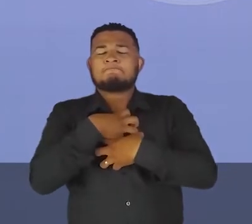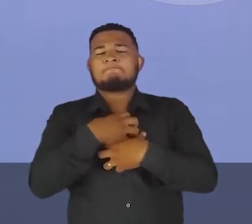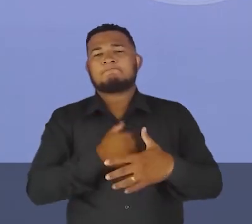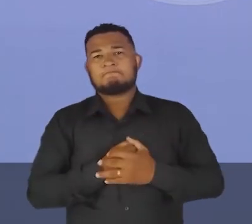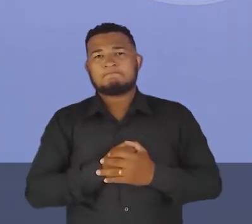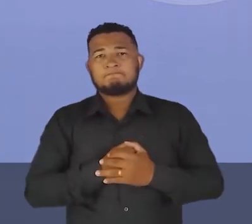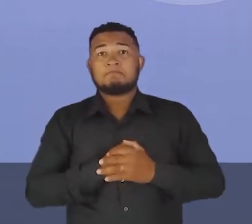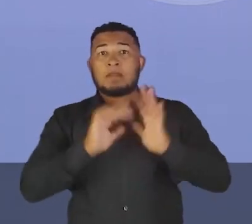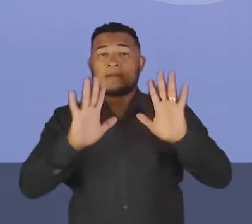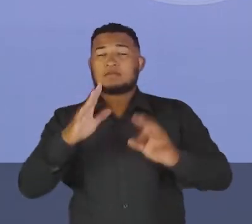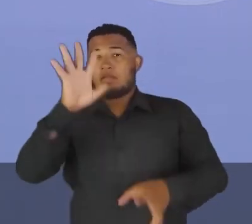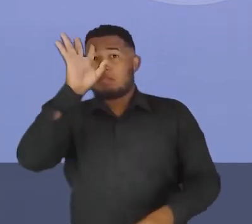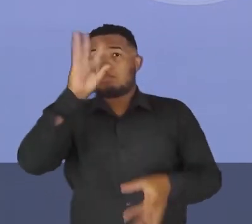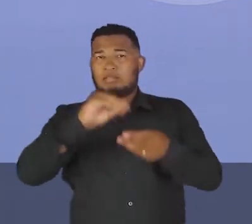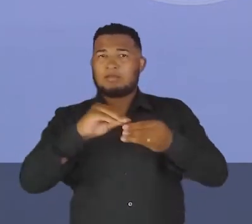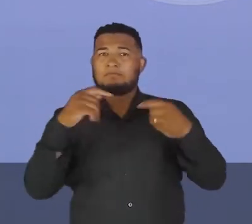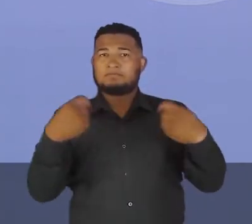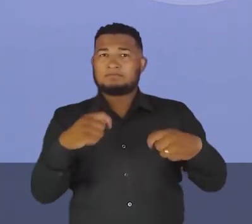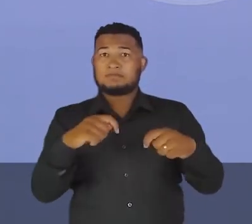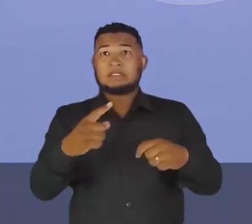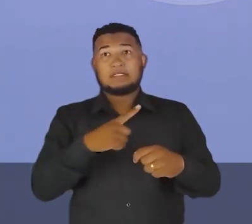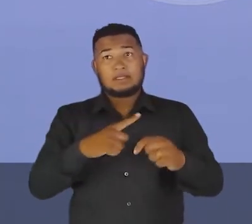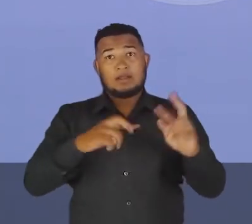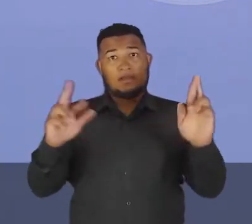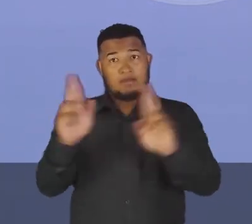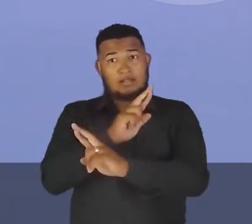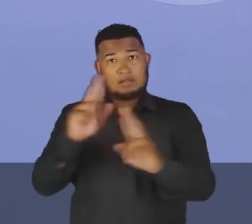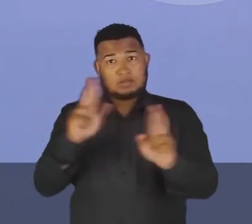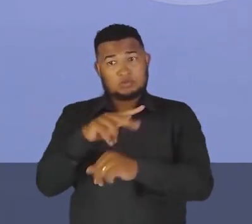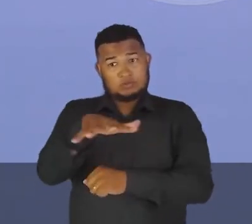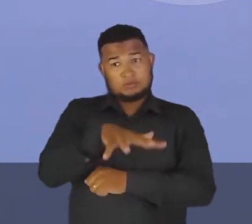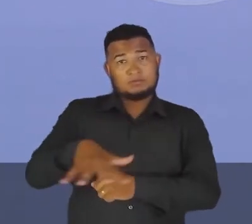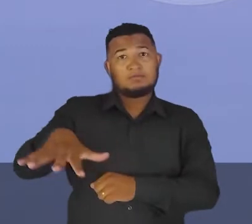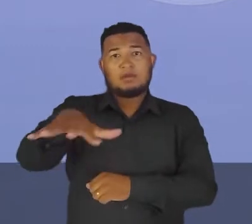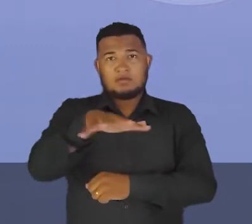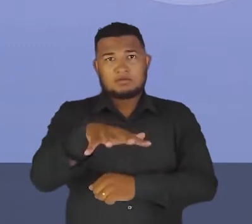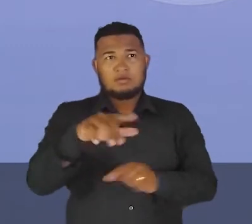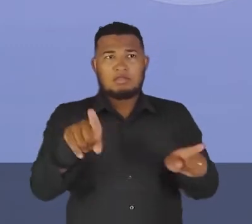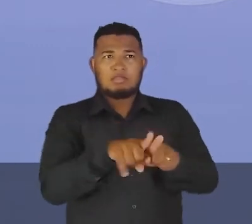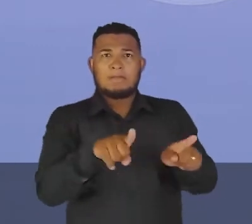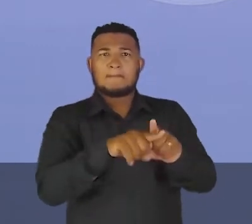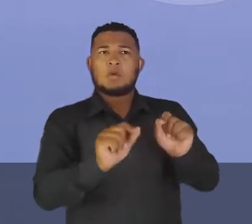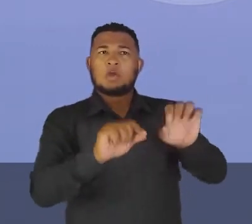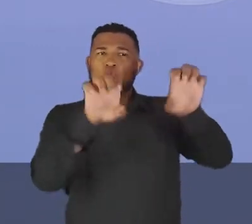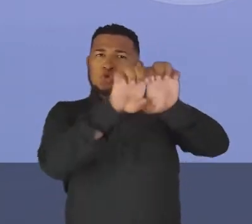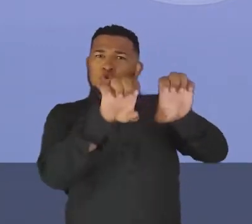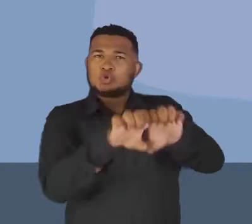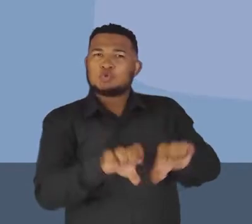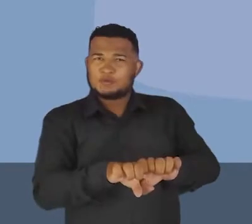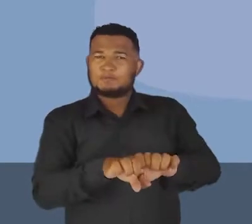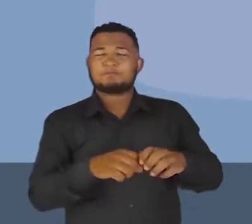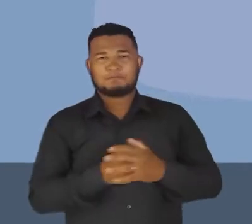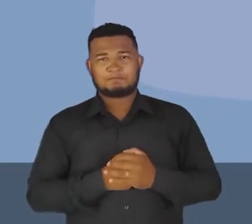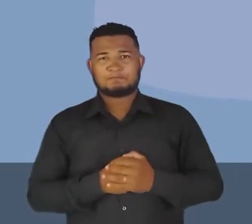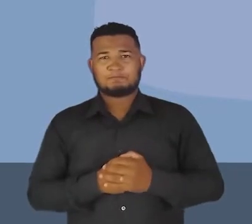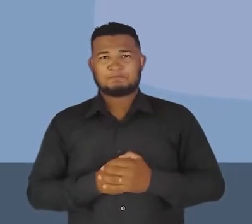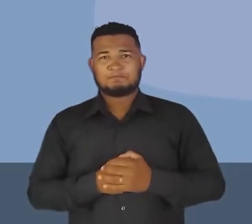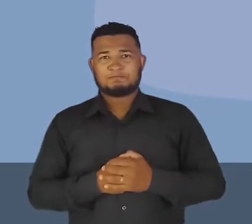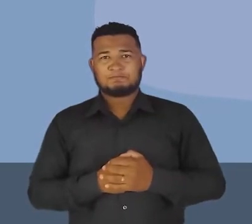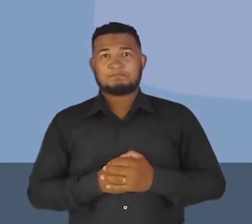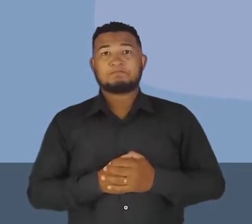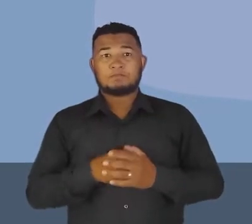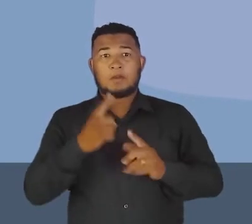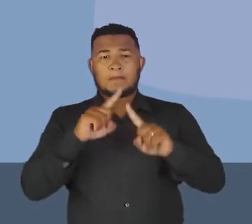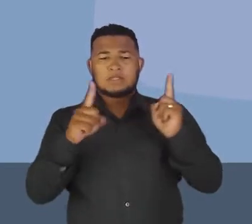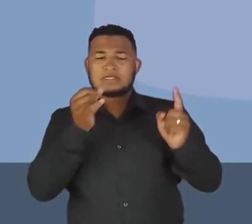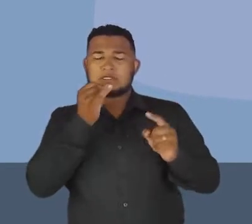que existe uma relação, sim, entre o espaço físico e arquitetura, tá? Vamos para a tela? Olha só, o